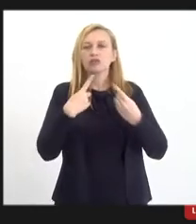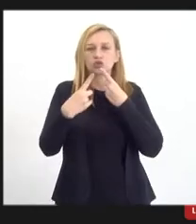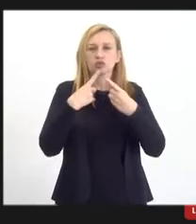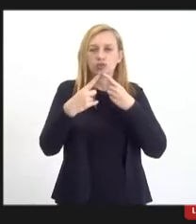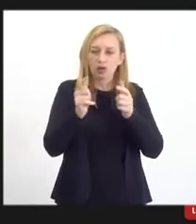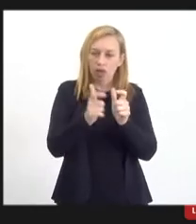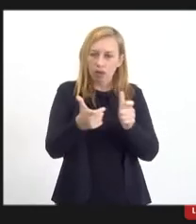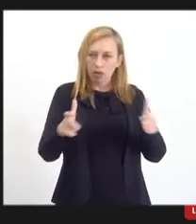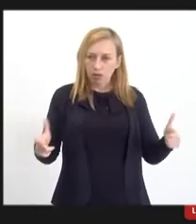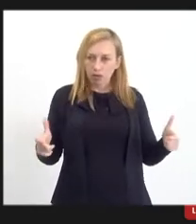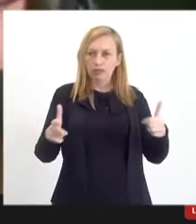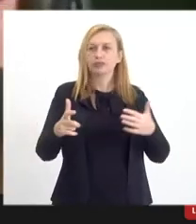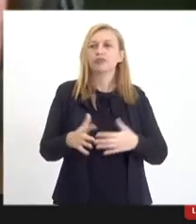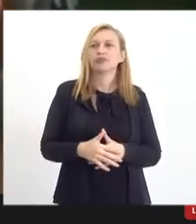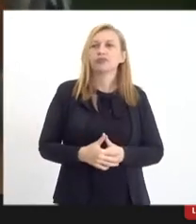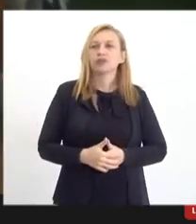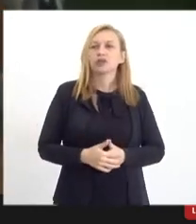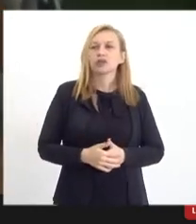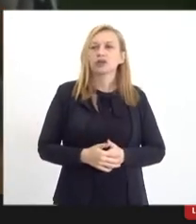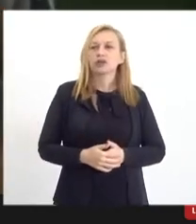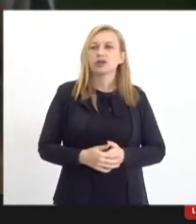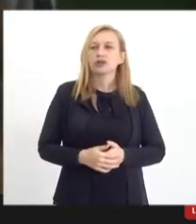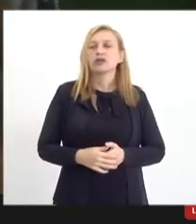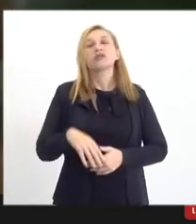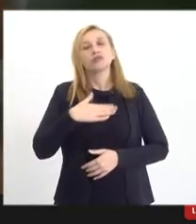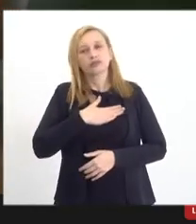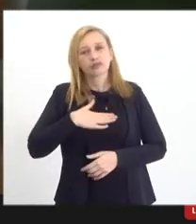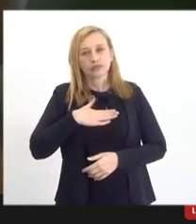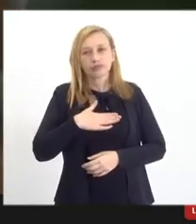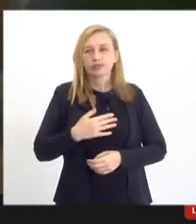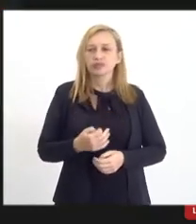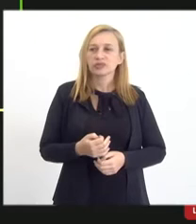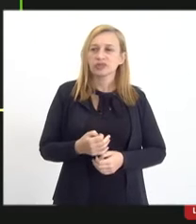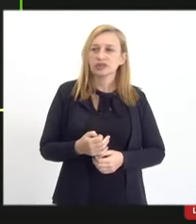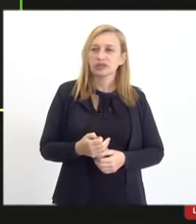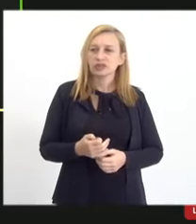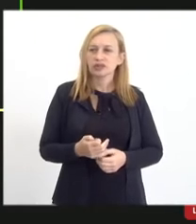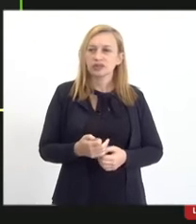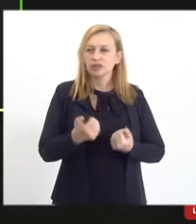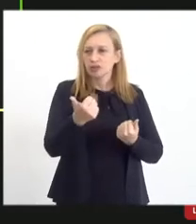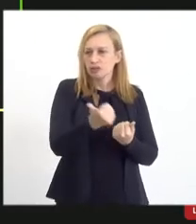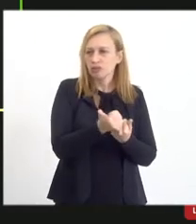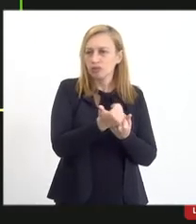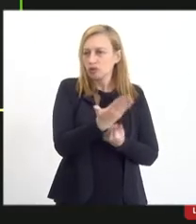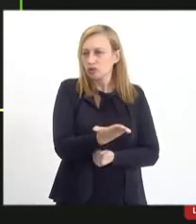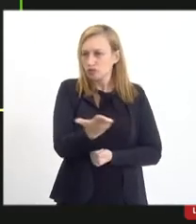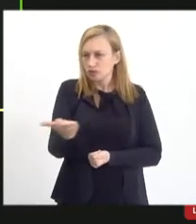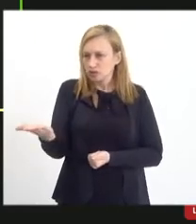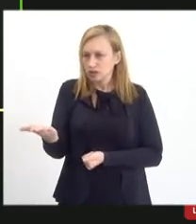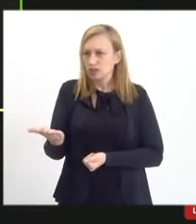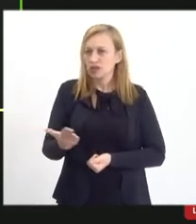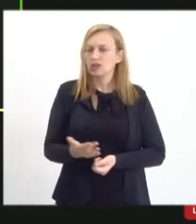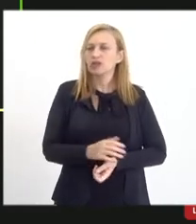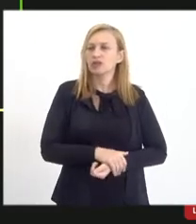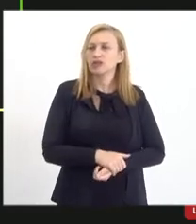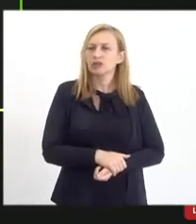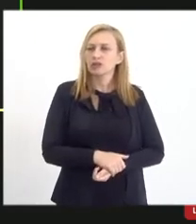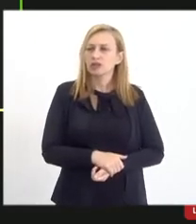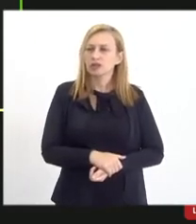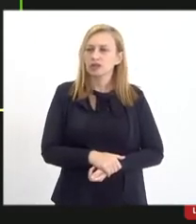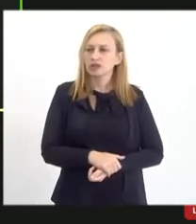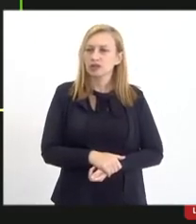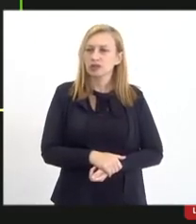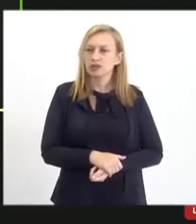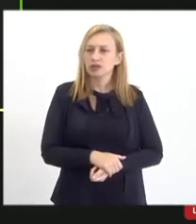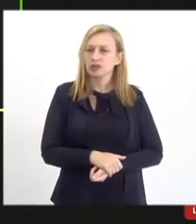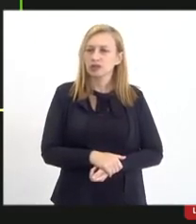mais ampliado e eu gostaria de poder contar, né, com a colaboração dos senhores naquilo que diz respeito a